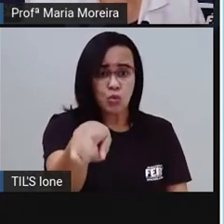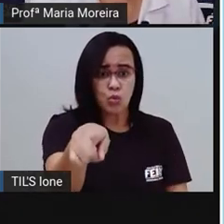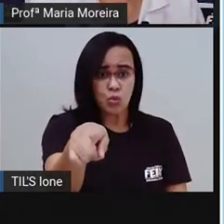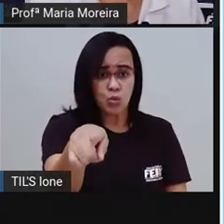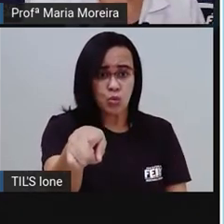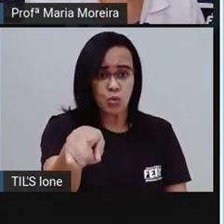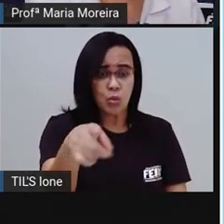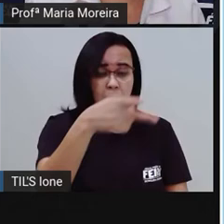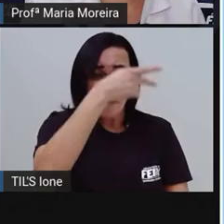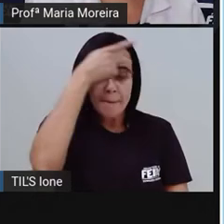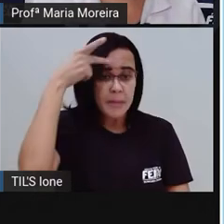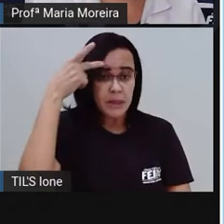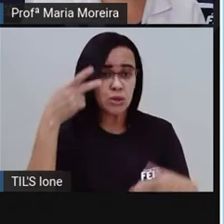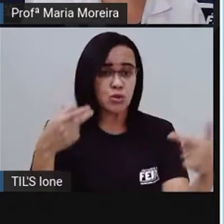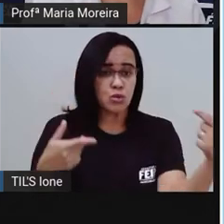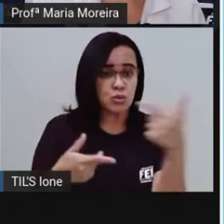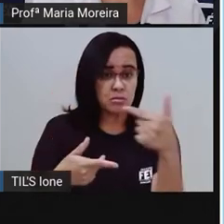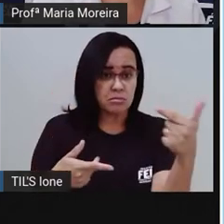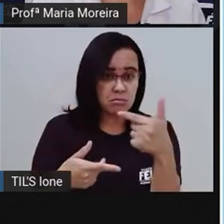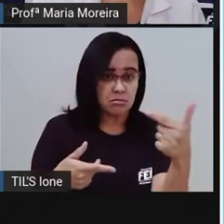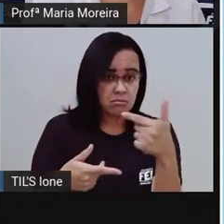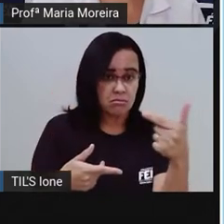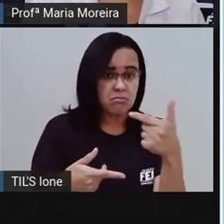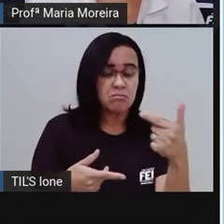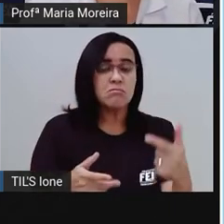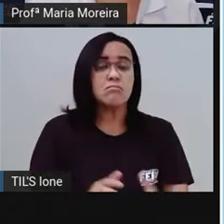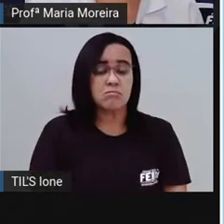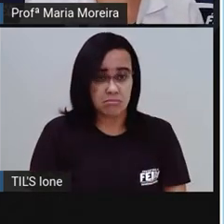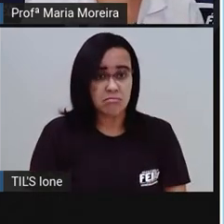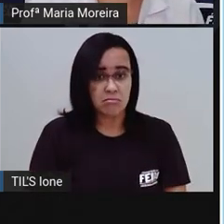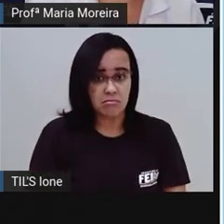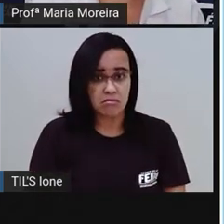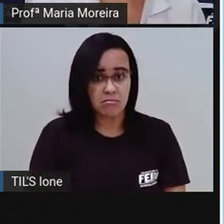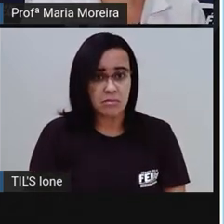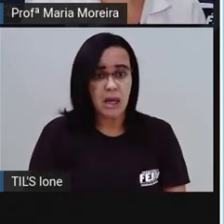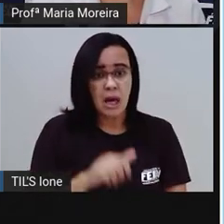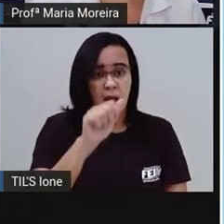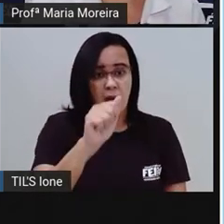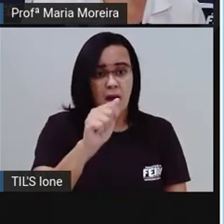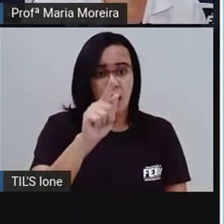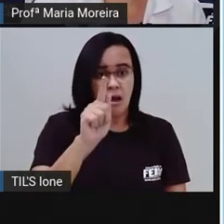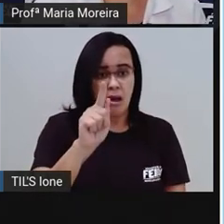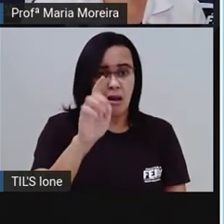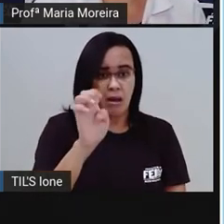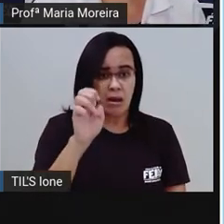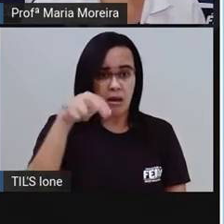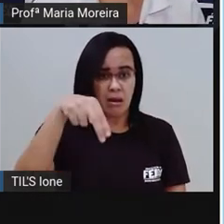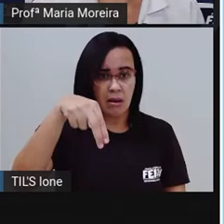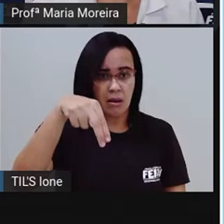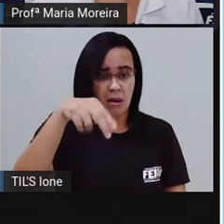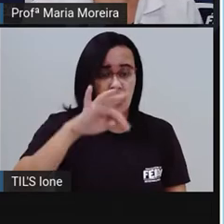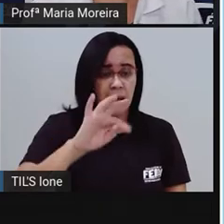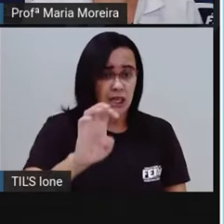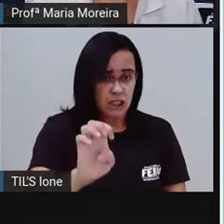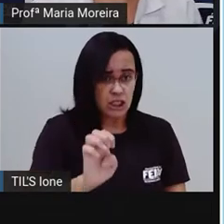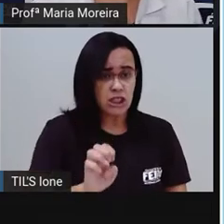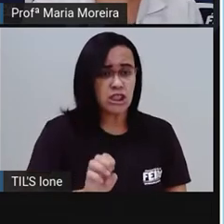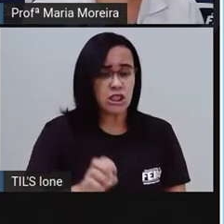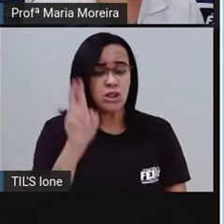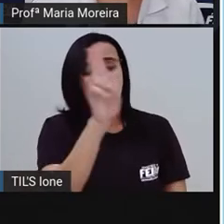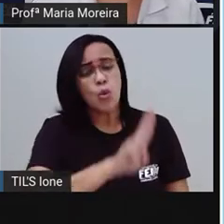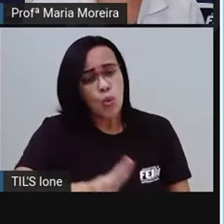Bom, a expressão a gente, é muito usada no dia a dia, no lugar do pronome pessoal,